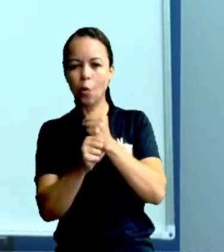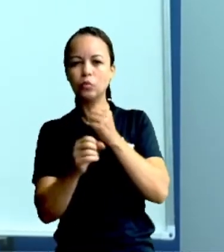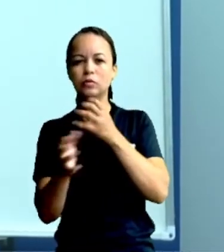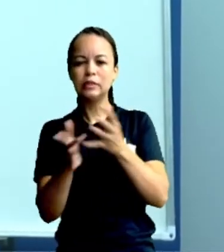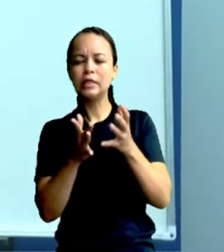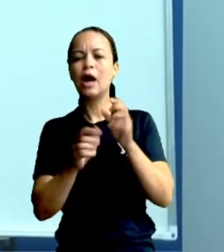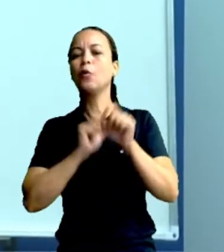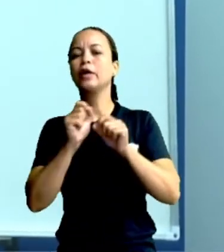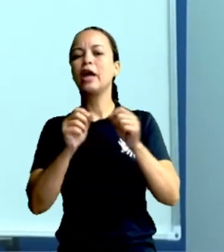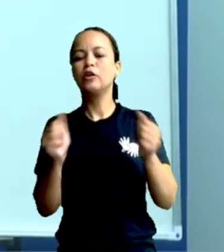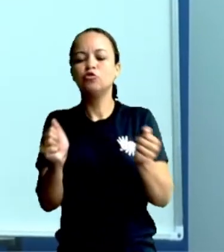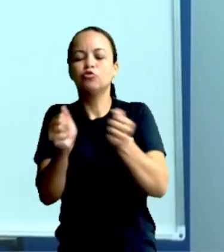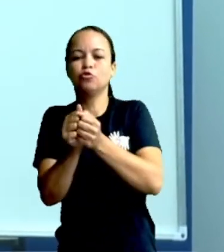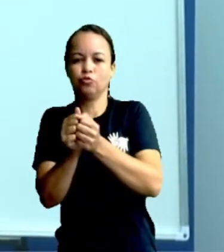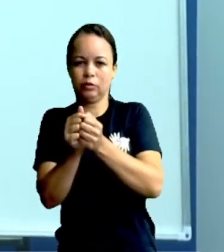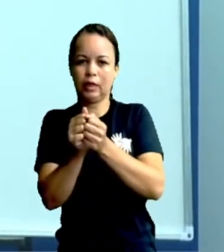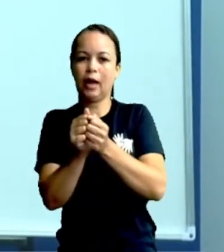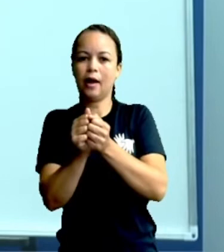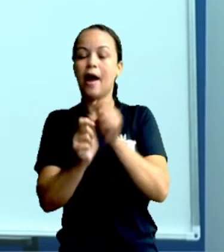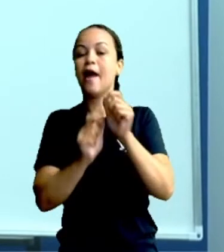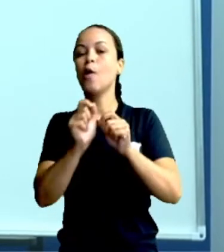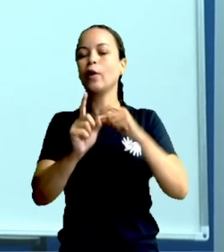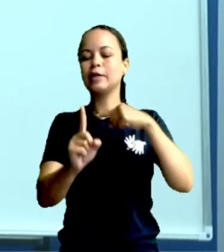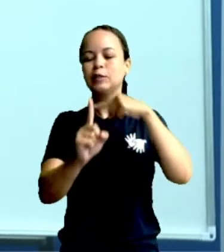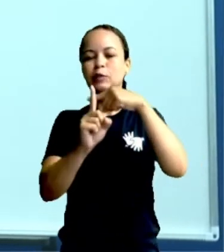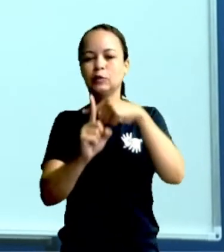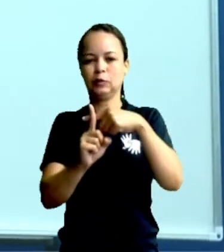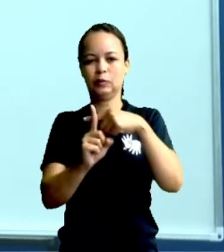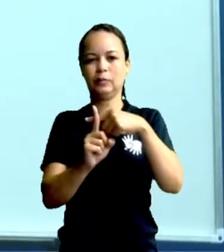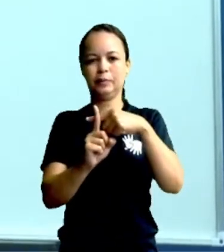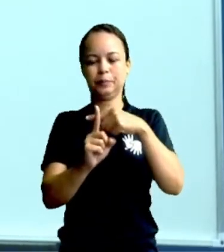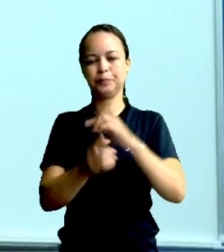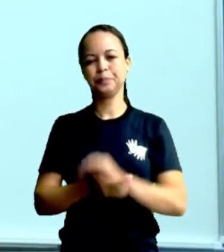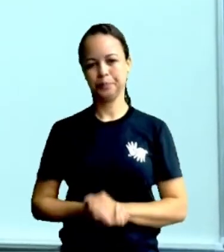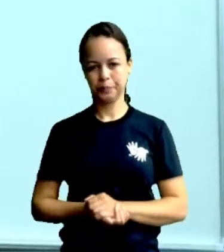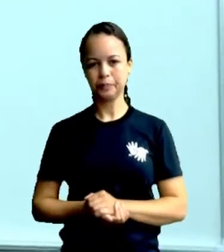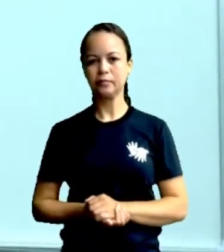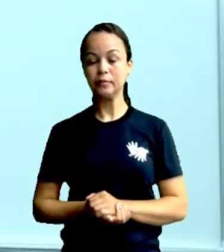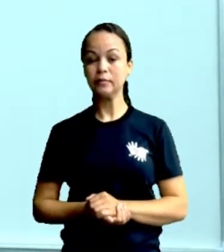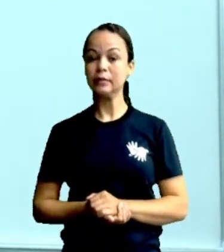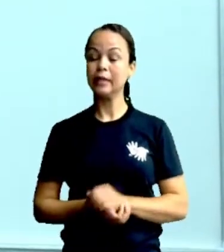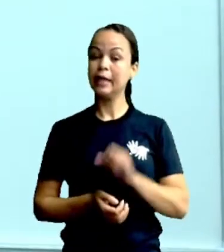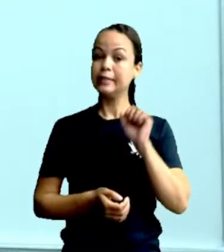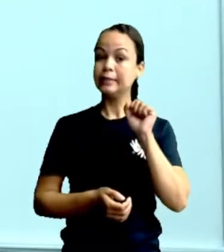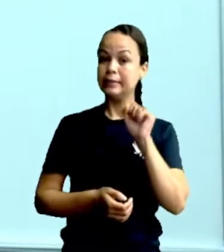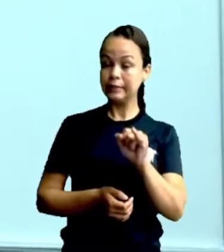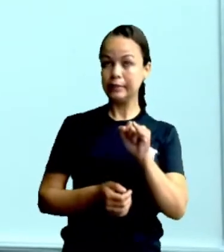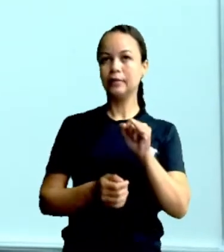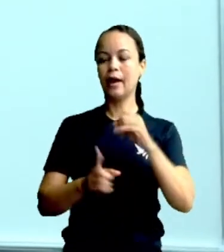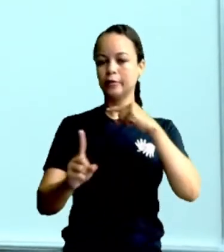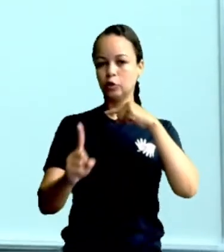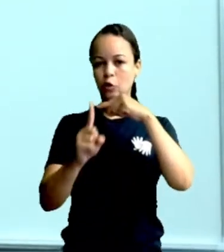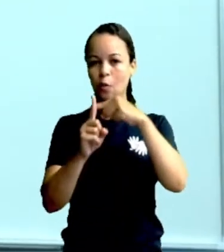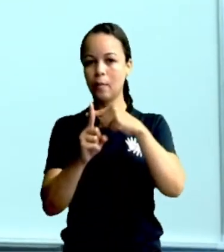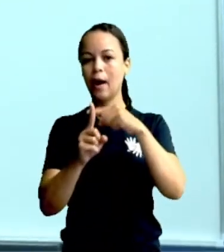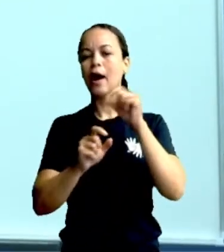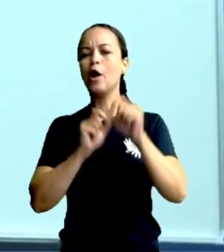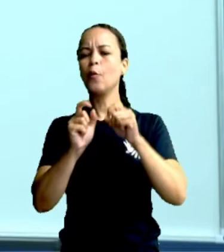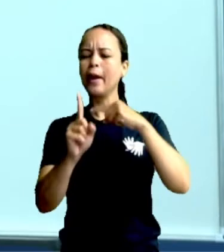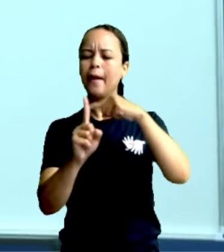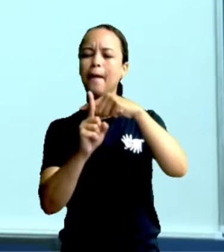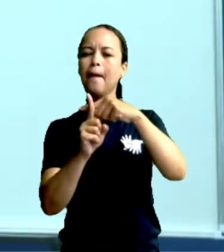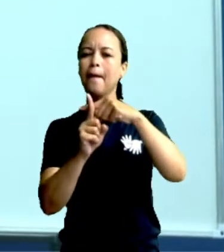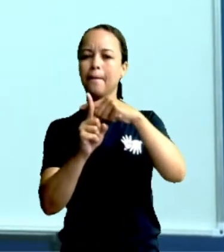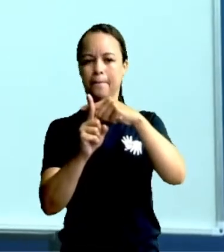juntar. É somar. Então, se é somar, a conta vai ser de